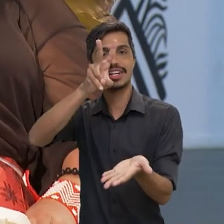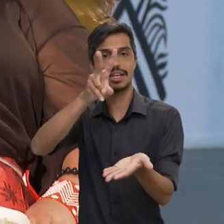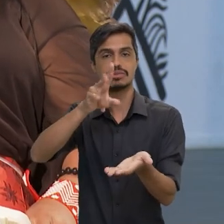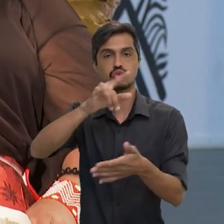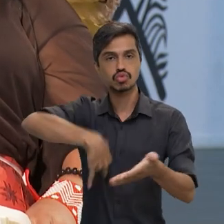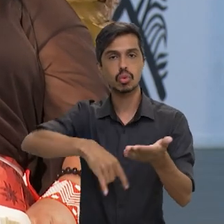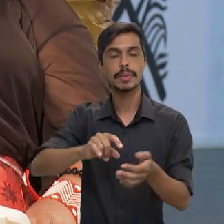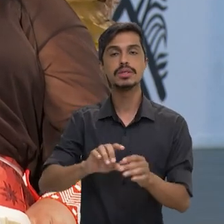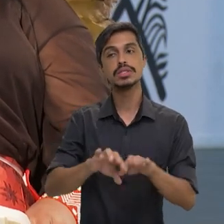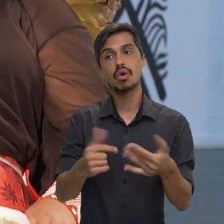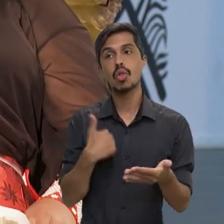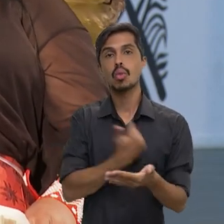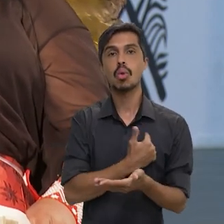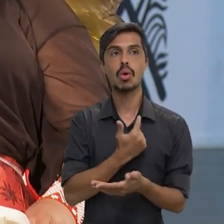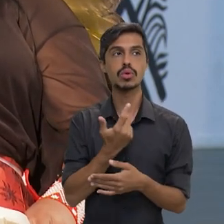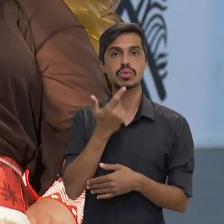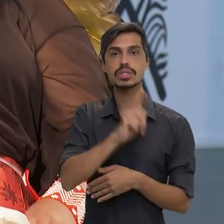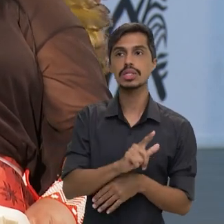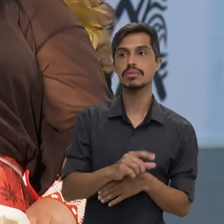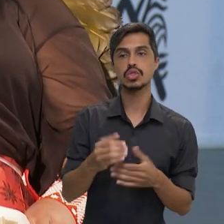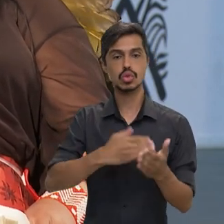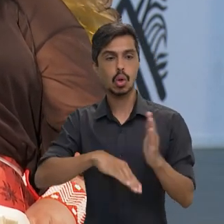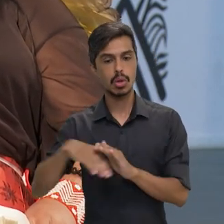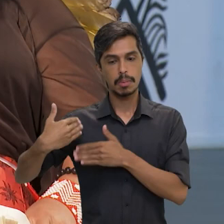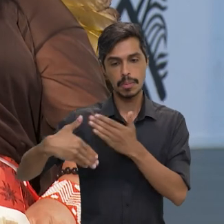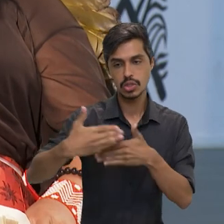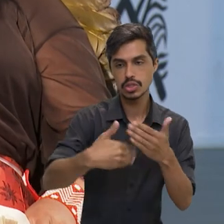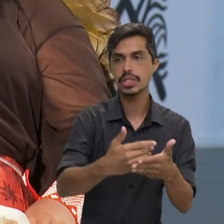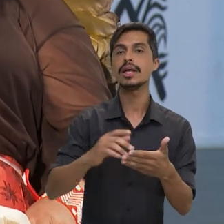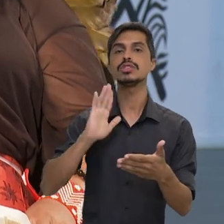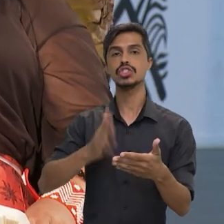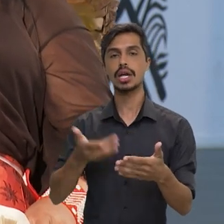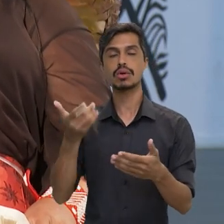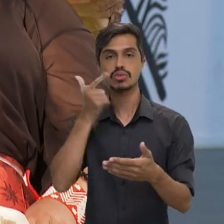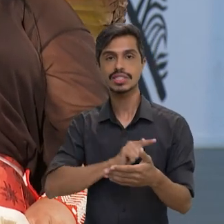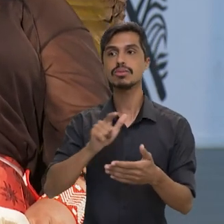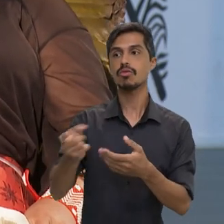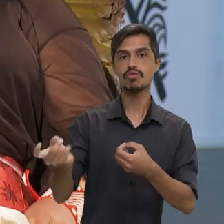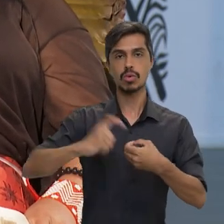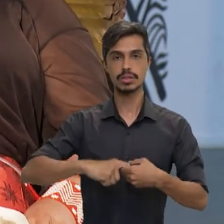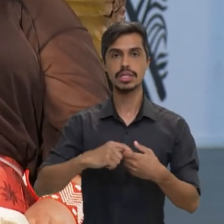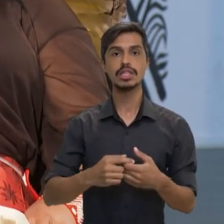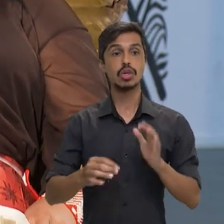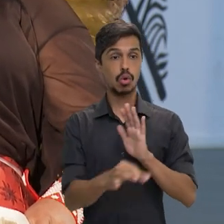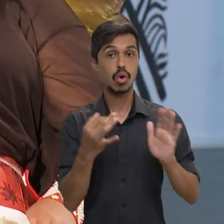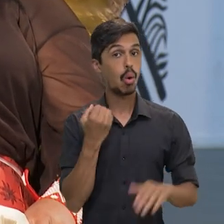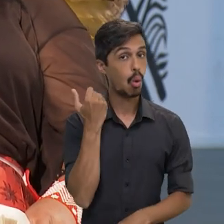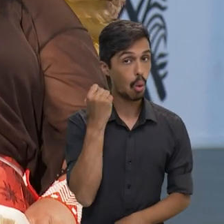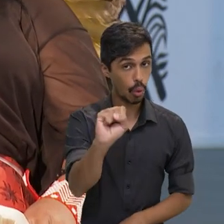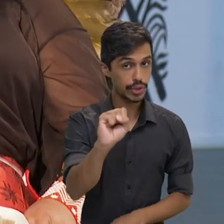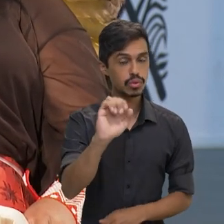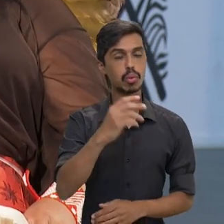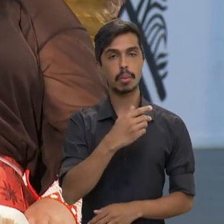atualizamos esses processos todos, né? Esses 14. Conseguimos a assinatura já de oito, né?